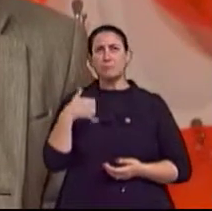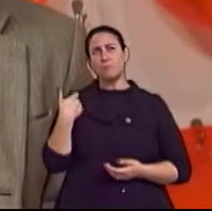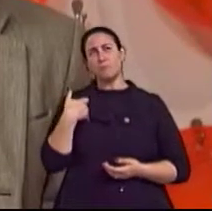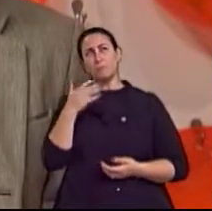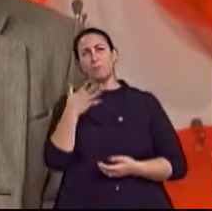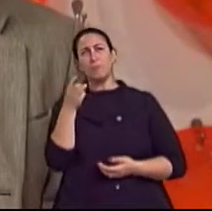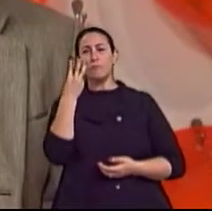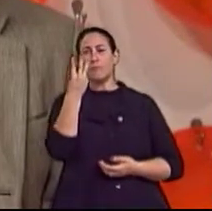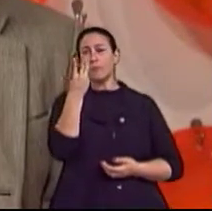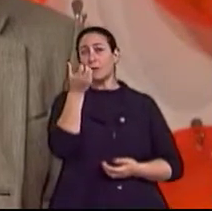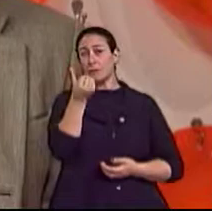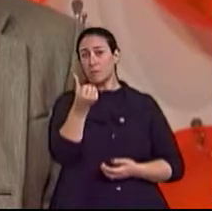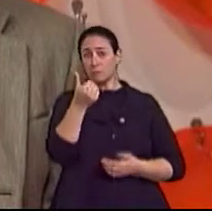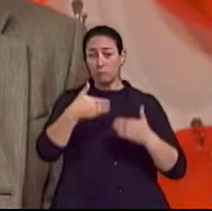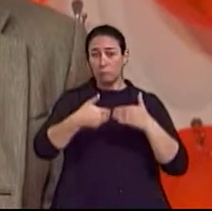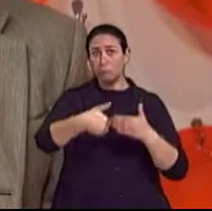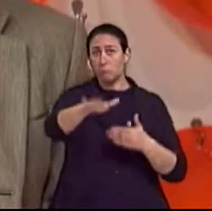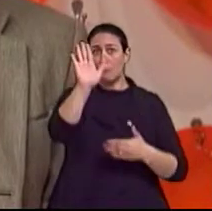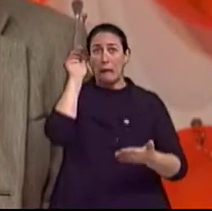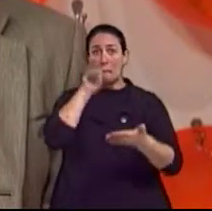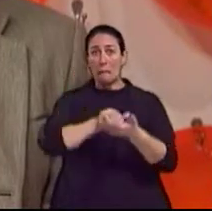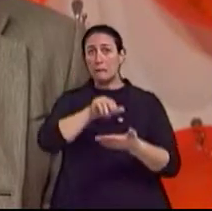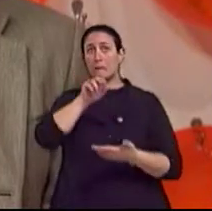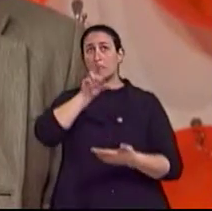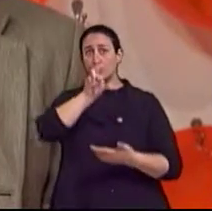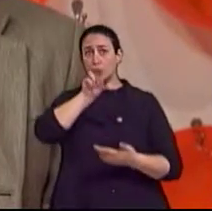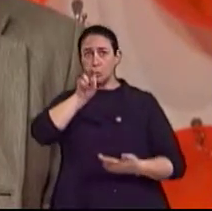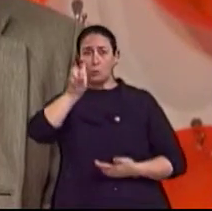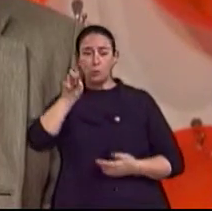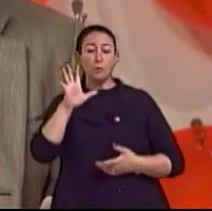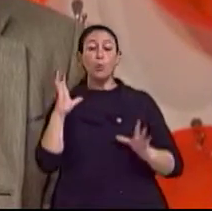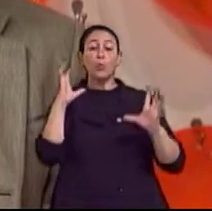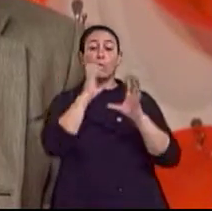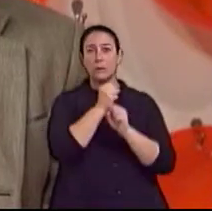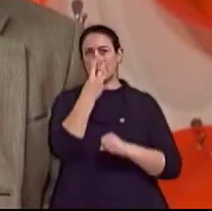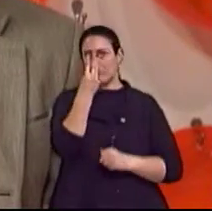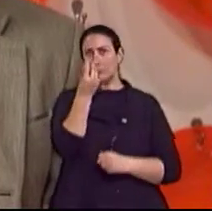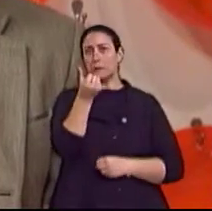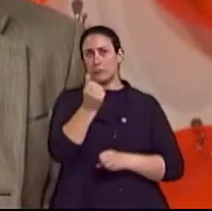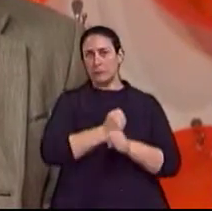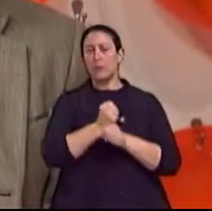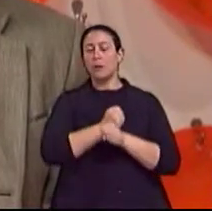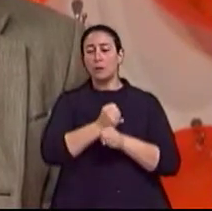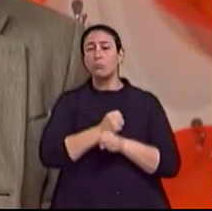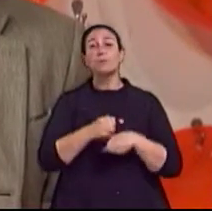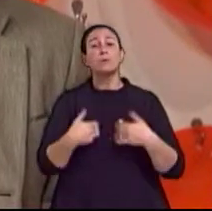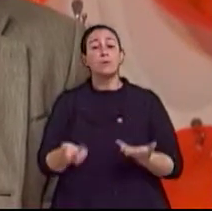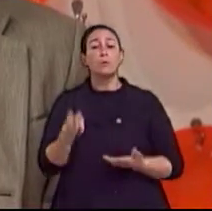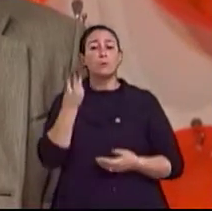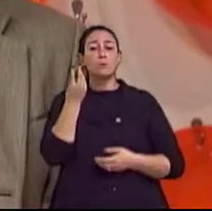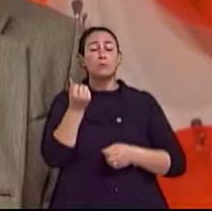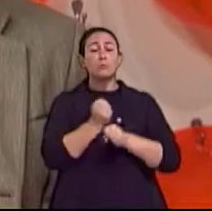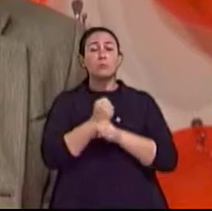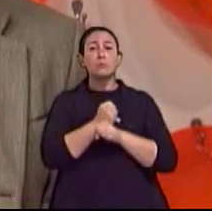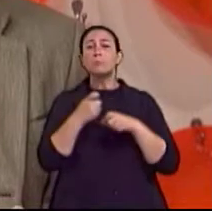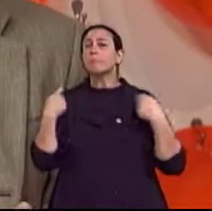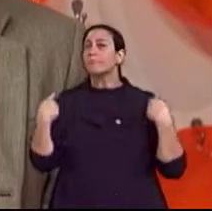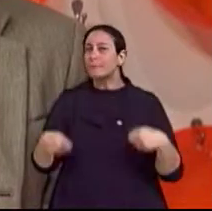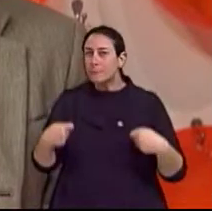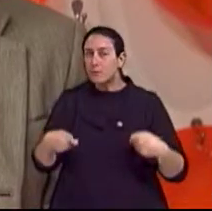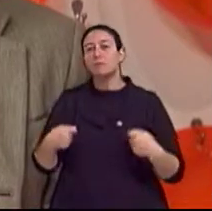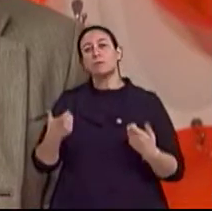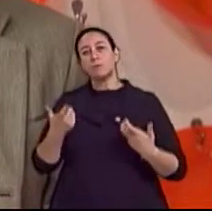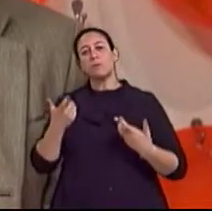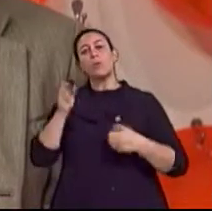de vida, no qual a nossa geração vai ter que viver dentro de um